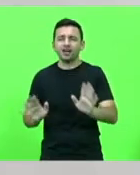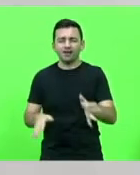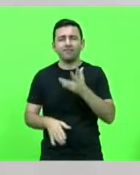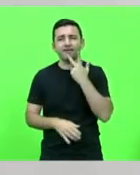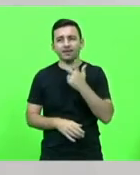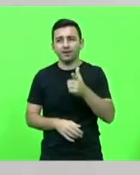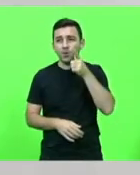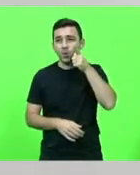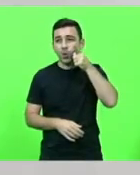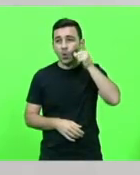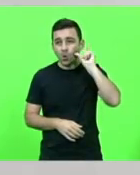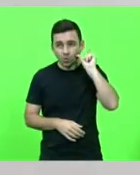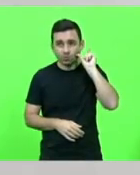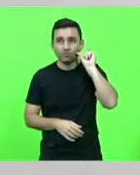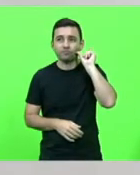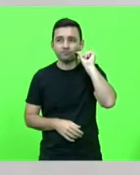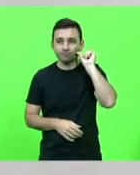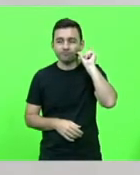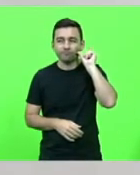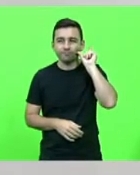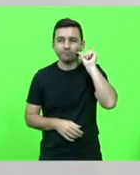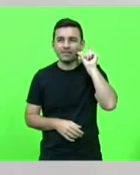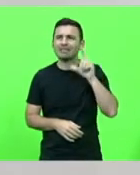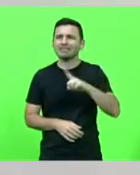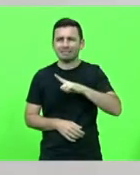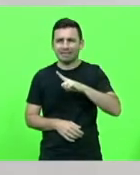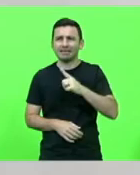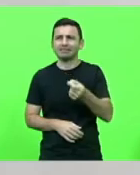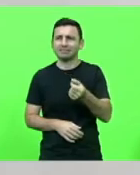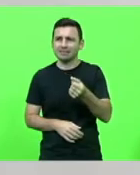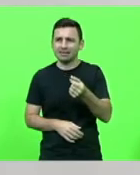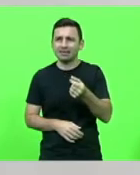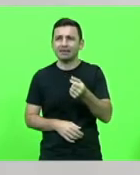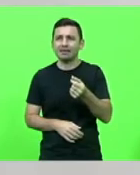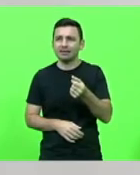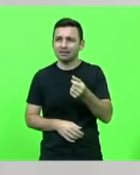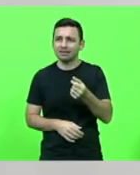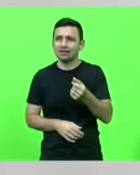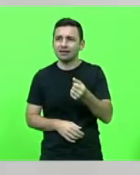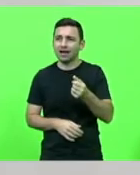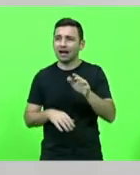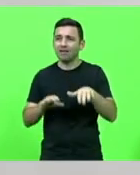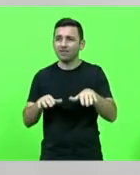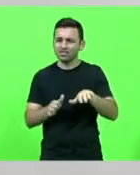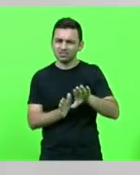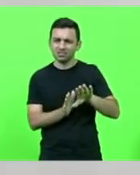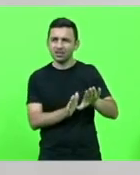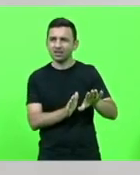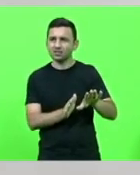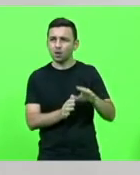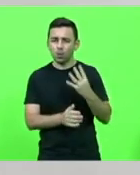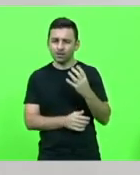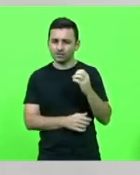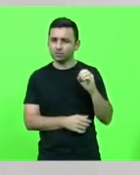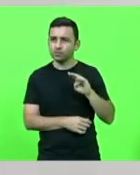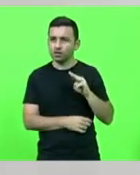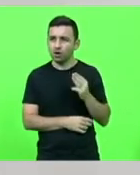Rodoviva Silveira tem dinheiro tem recurso a gente abre mão de uma parte daqueles 400 milhões